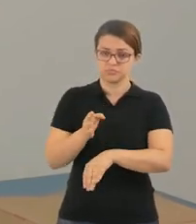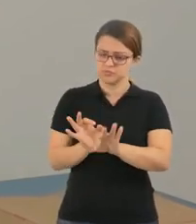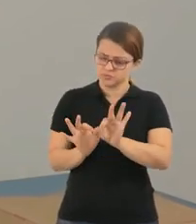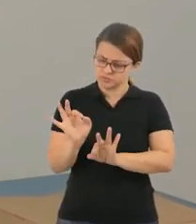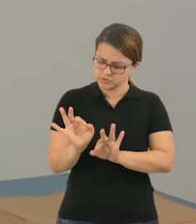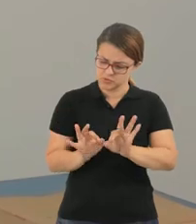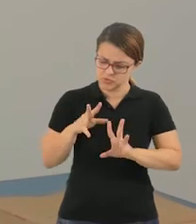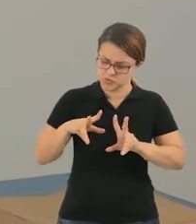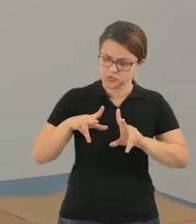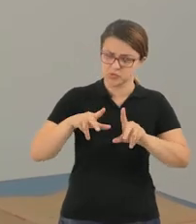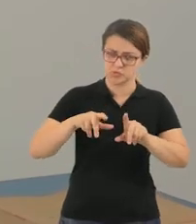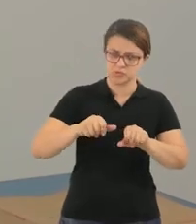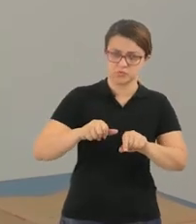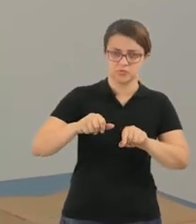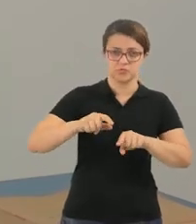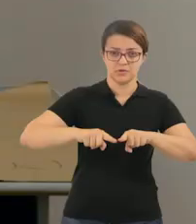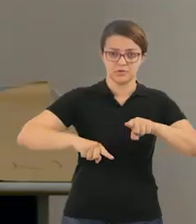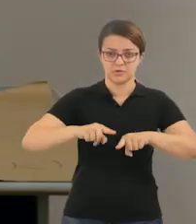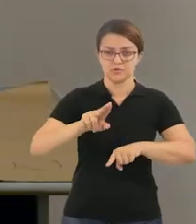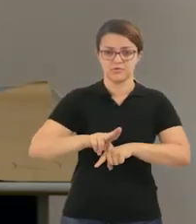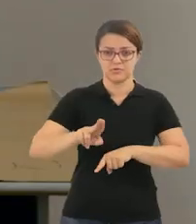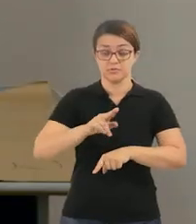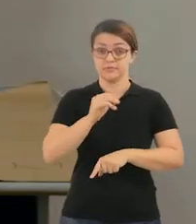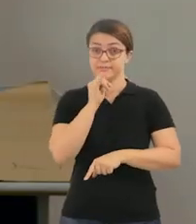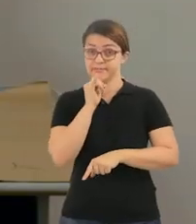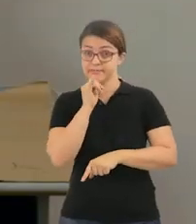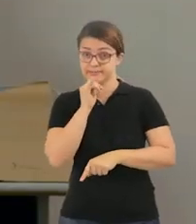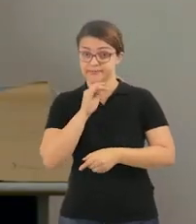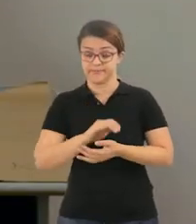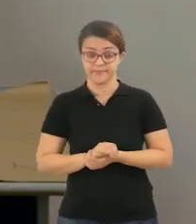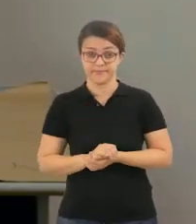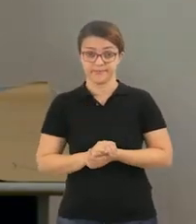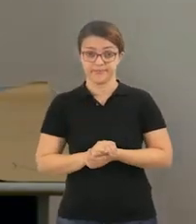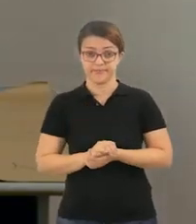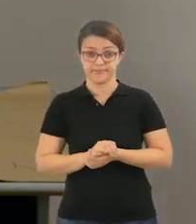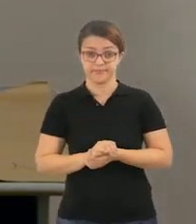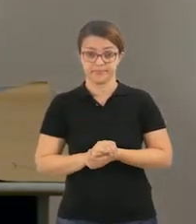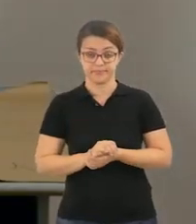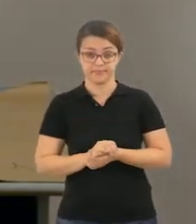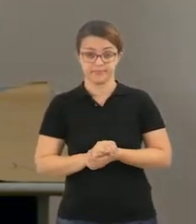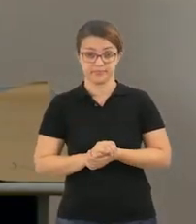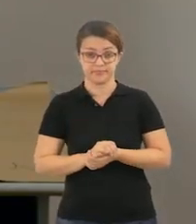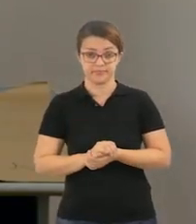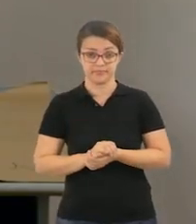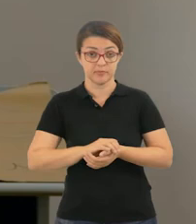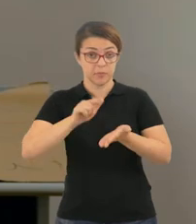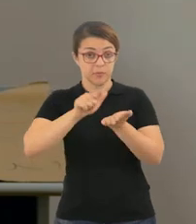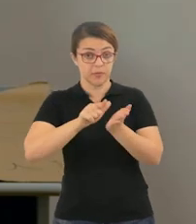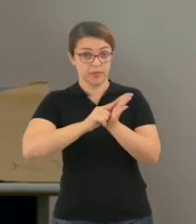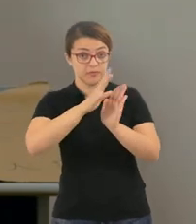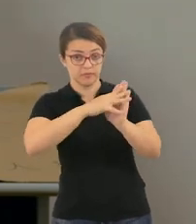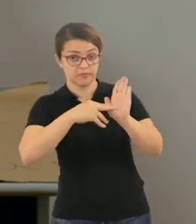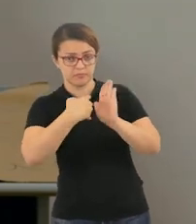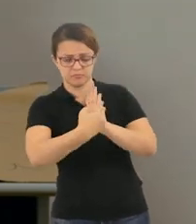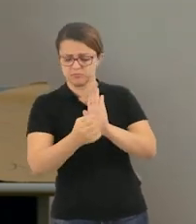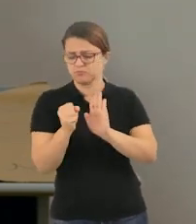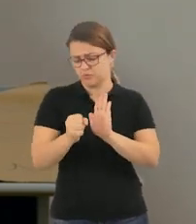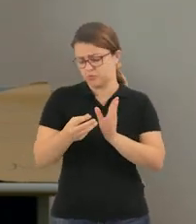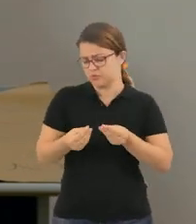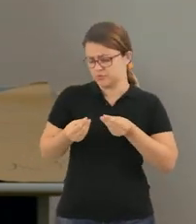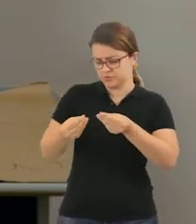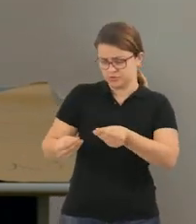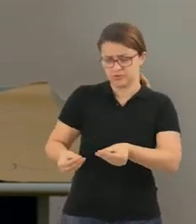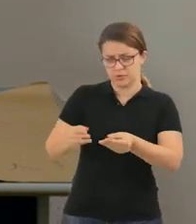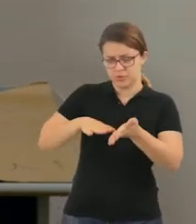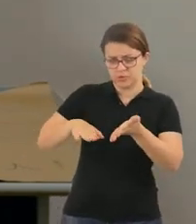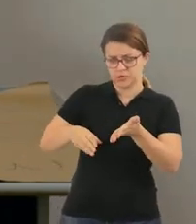confecção de todo o material. Por exemplo, para quadricular a cartela, pode deixar que